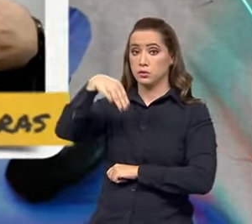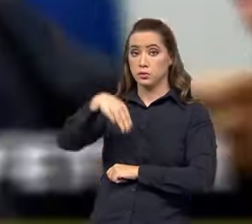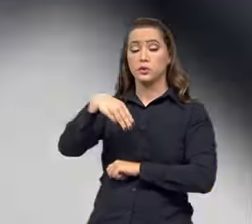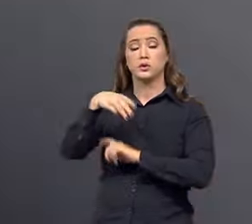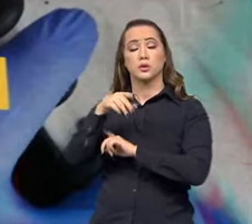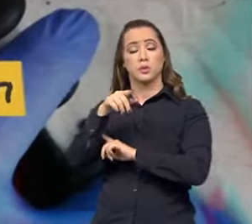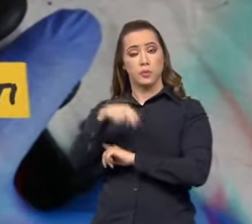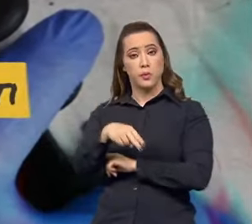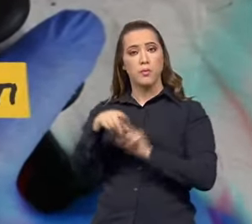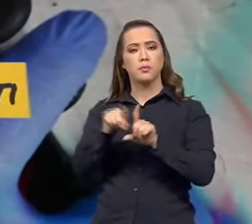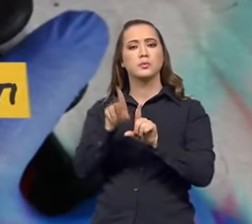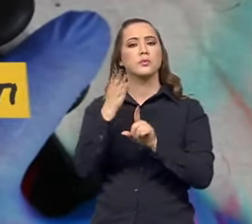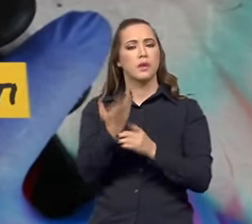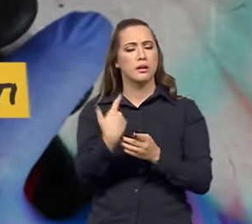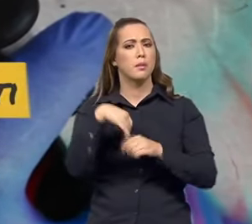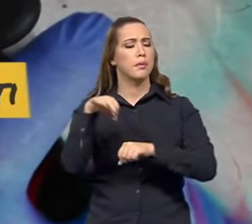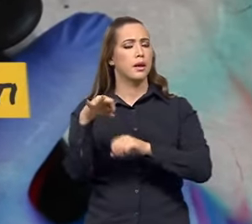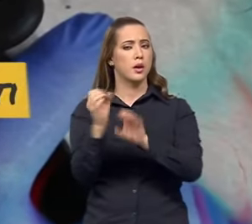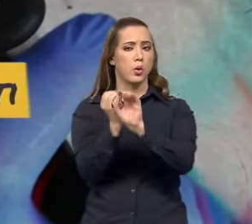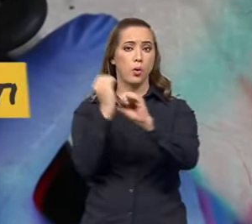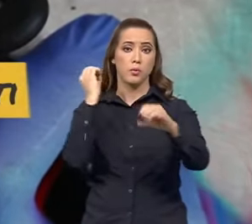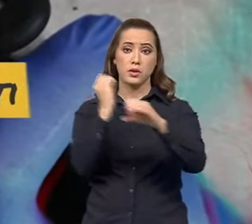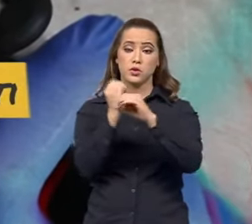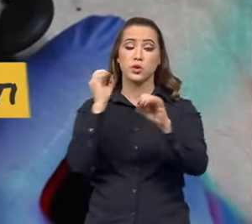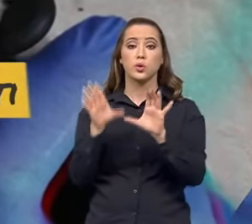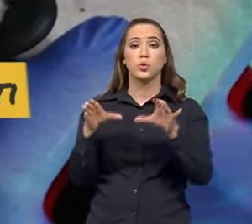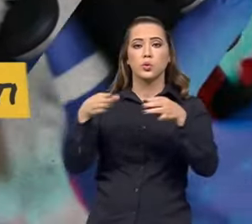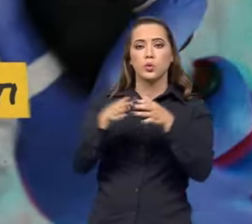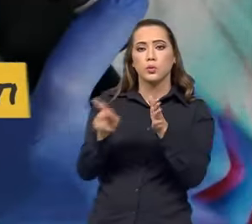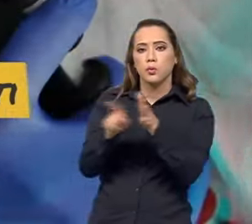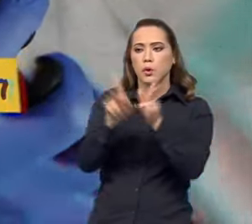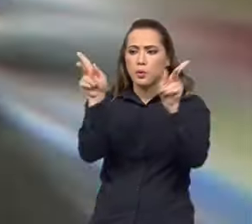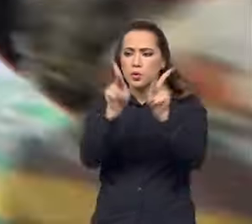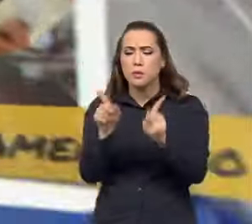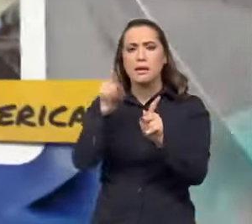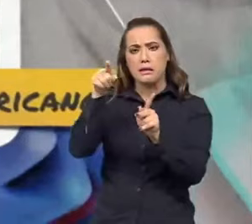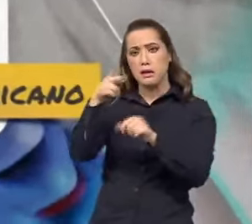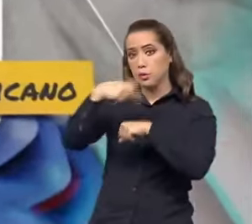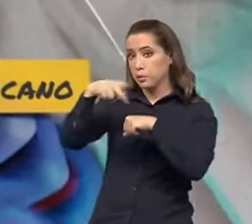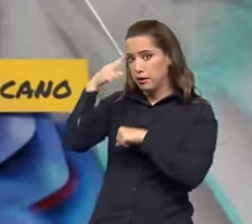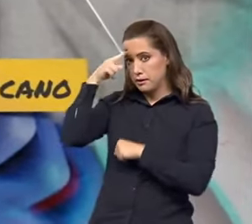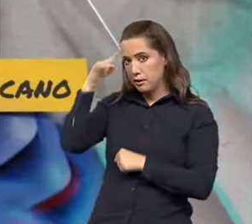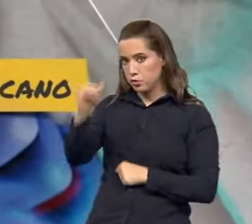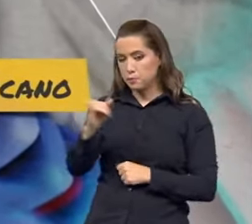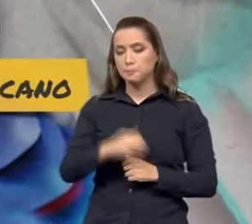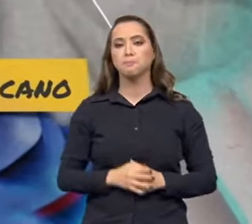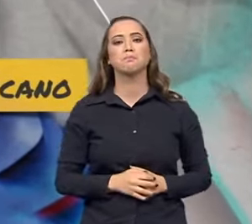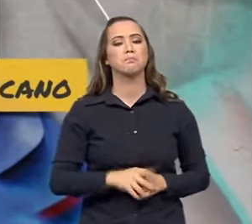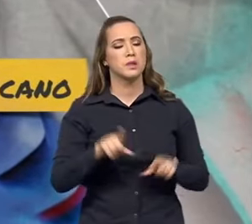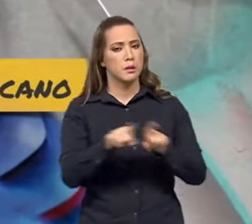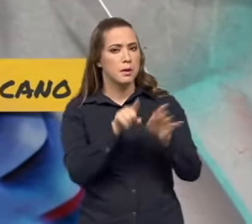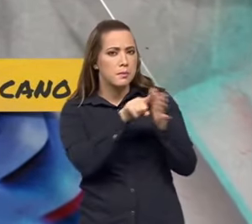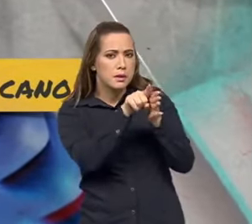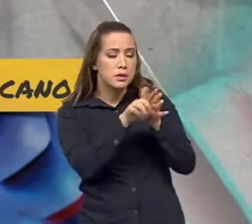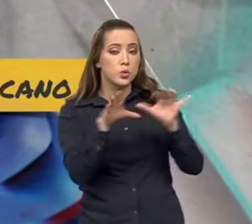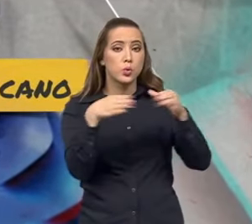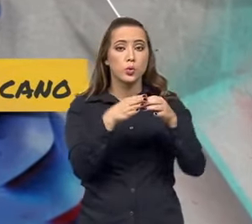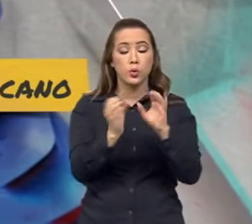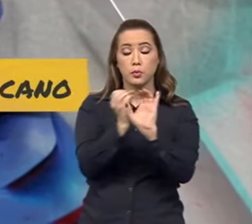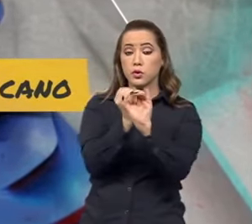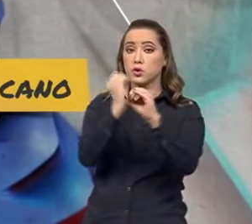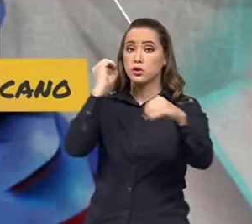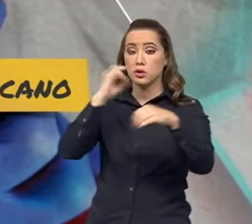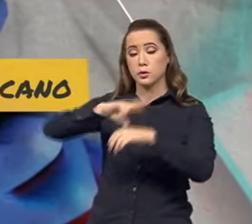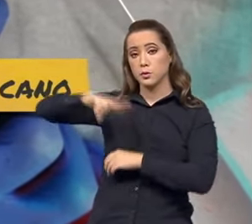Negras e como engenheiro da Companhia de Engenharia de Força de Paz no Haiti, além de pesquisador no Corpo de Engenheiros